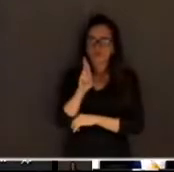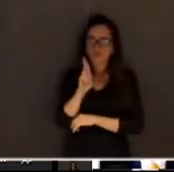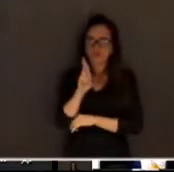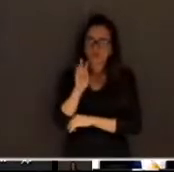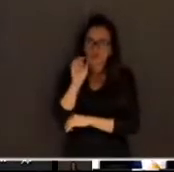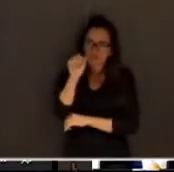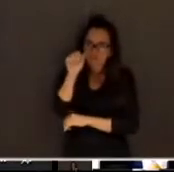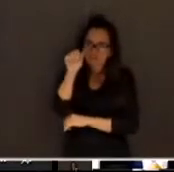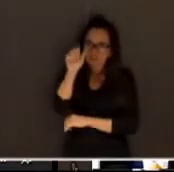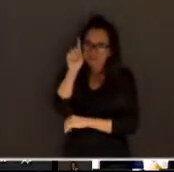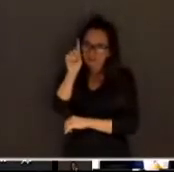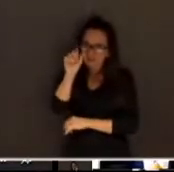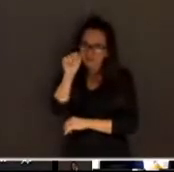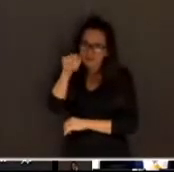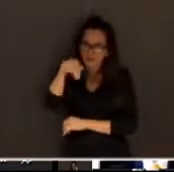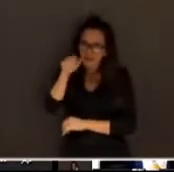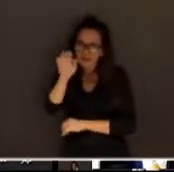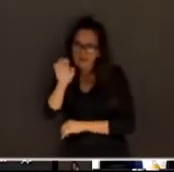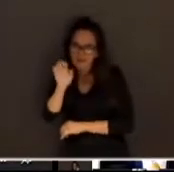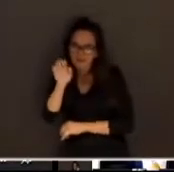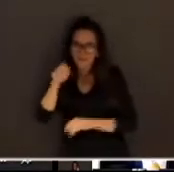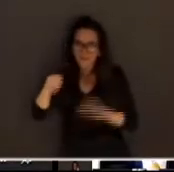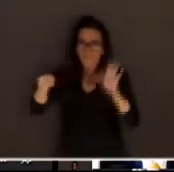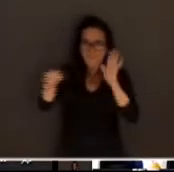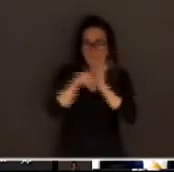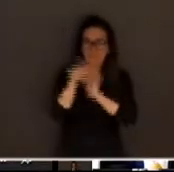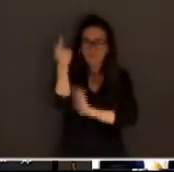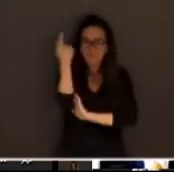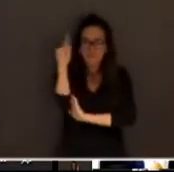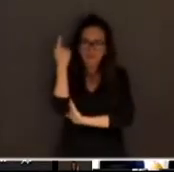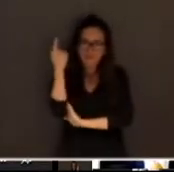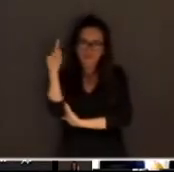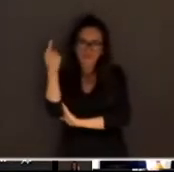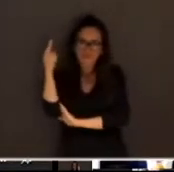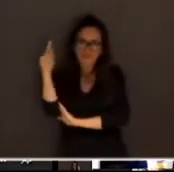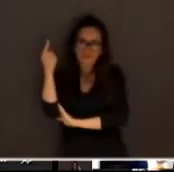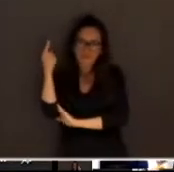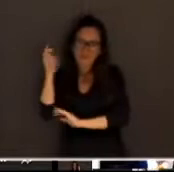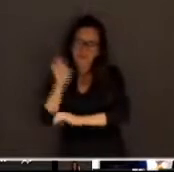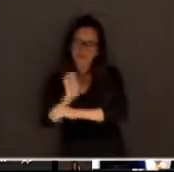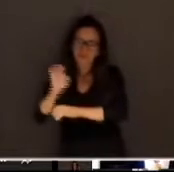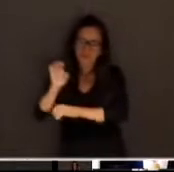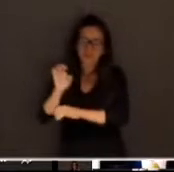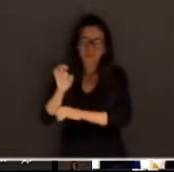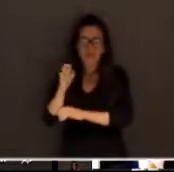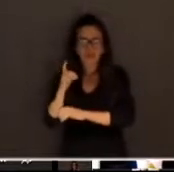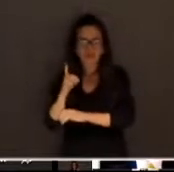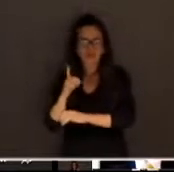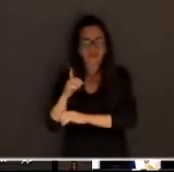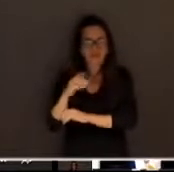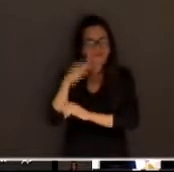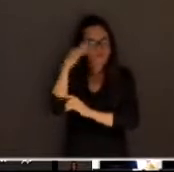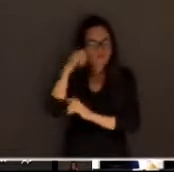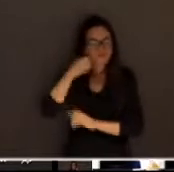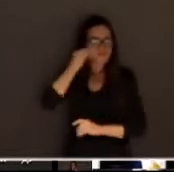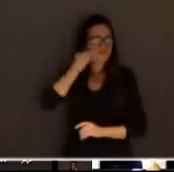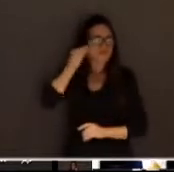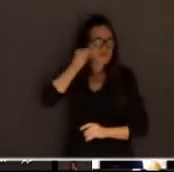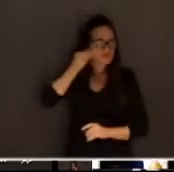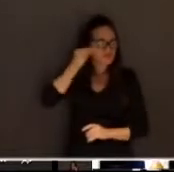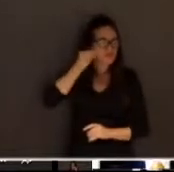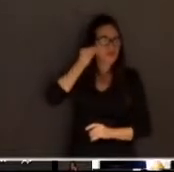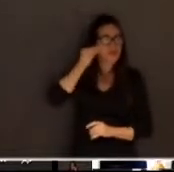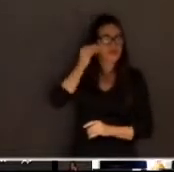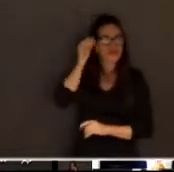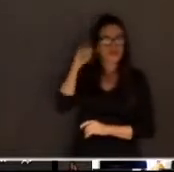promotor de justiça do Estado de Goiás, que não é apenas um expert no direito, mas é um expert também na filosofia,